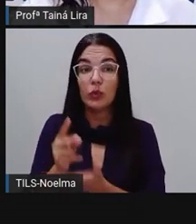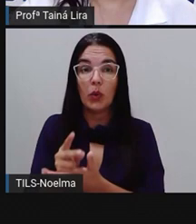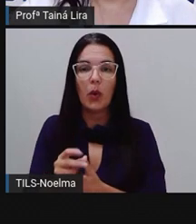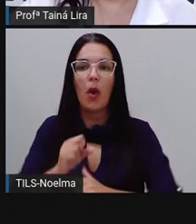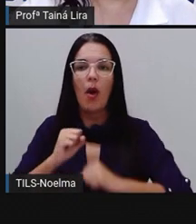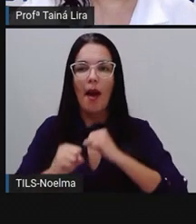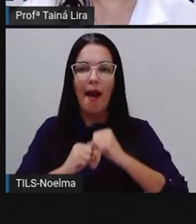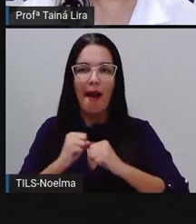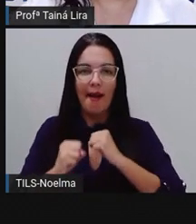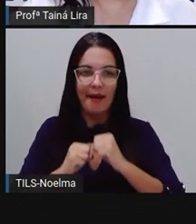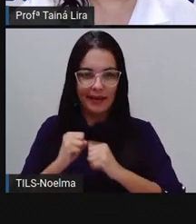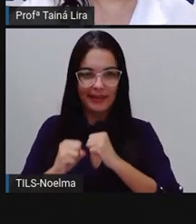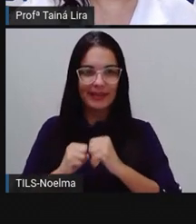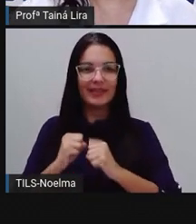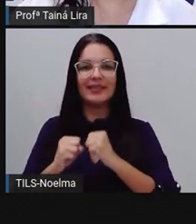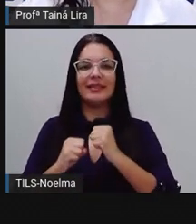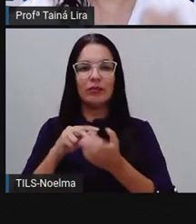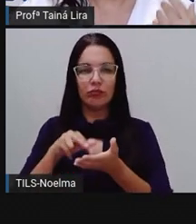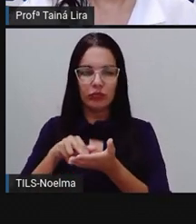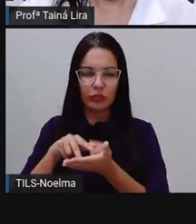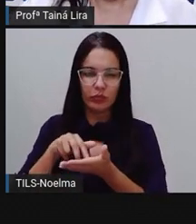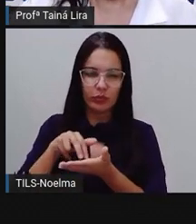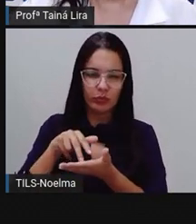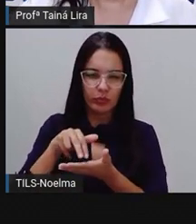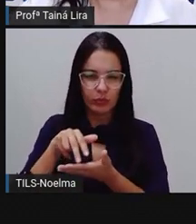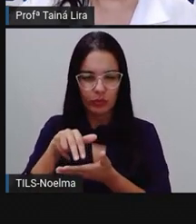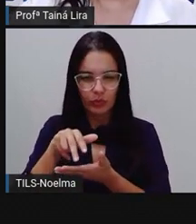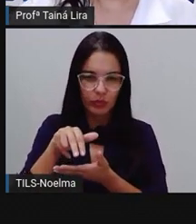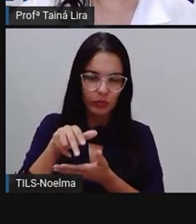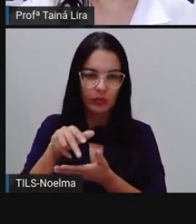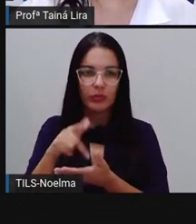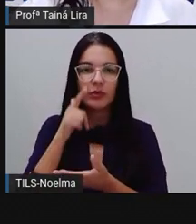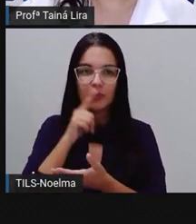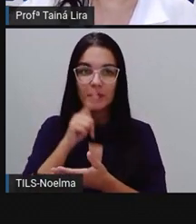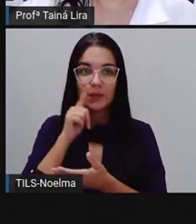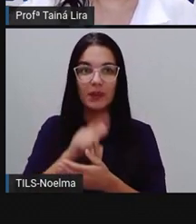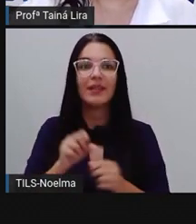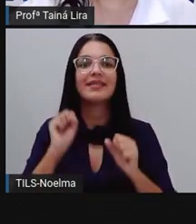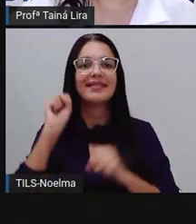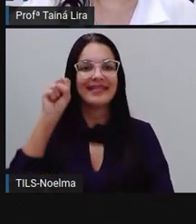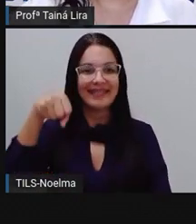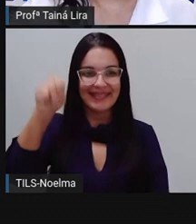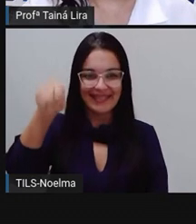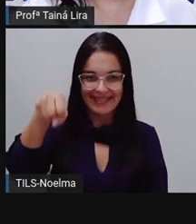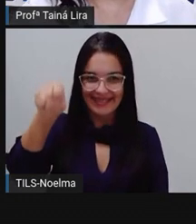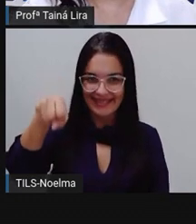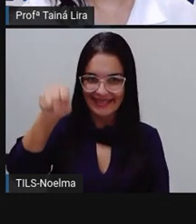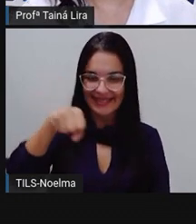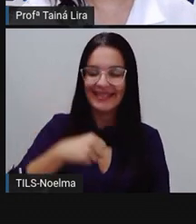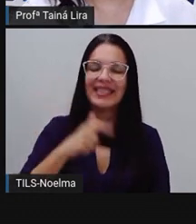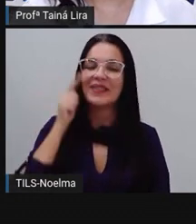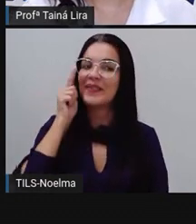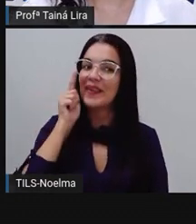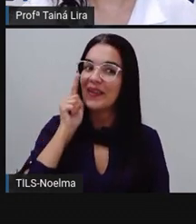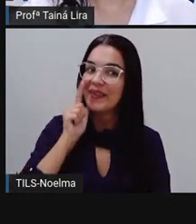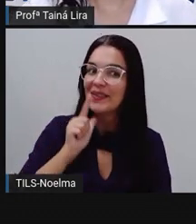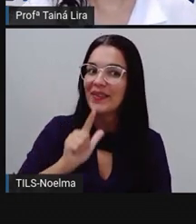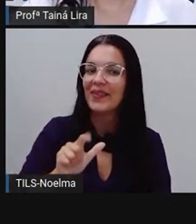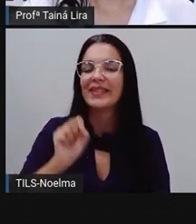correndo, né, continuou ali nos passinhos dela e acabou ganhando. Então, a tartaruga venceu, tá?